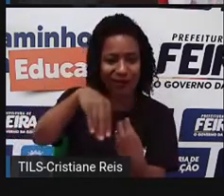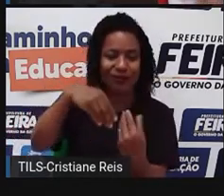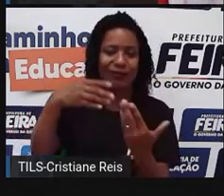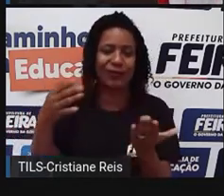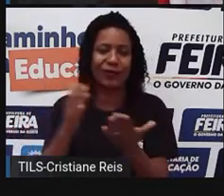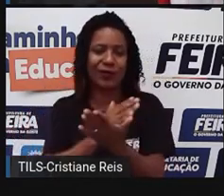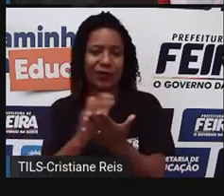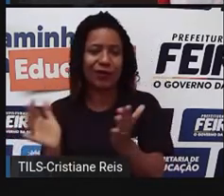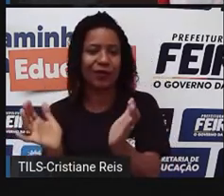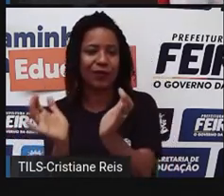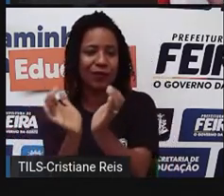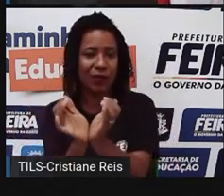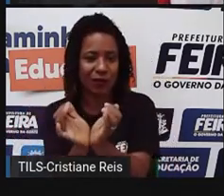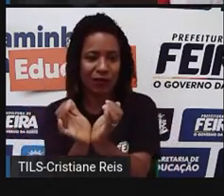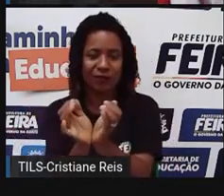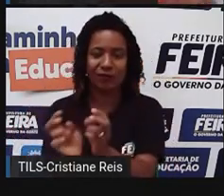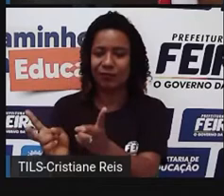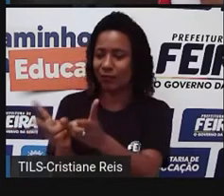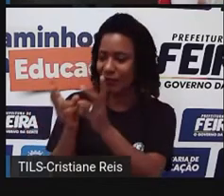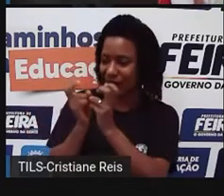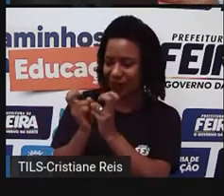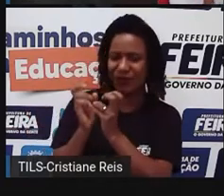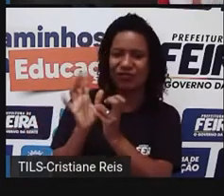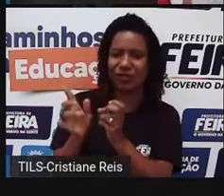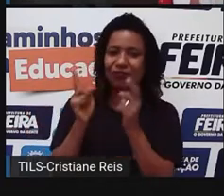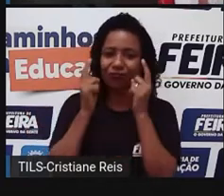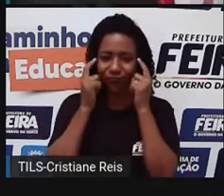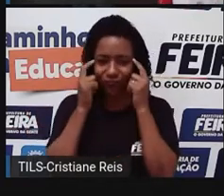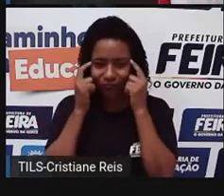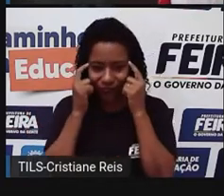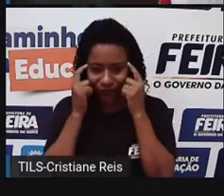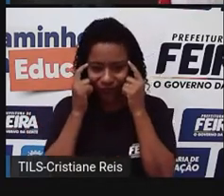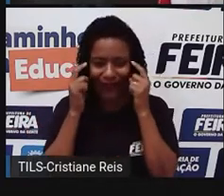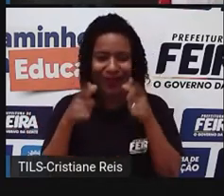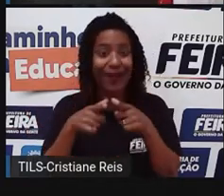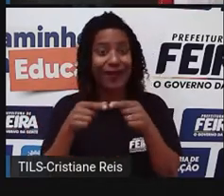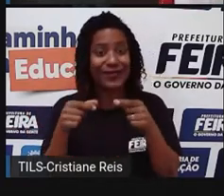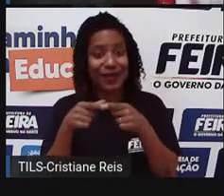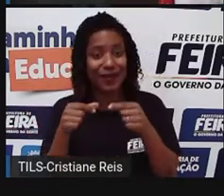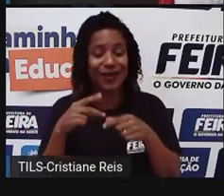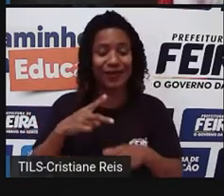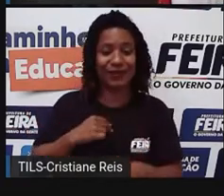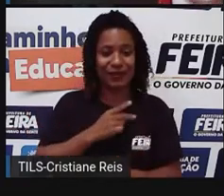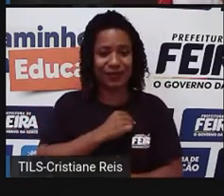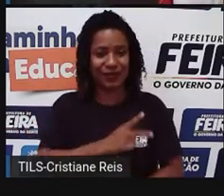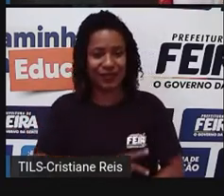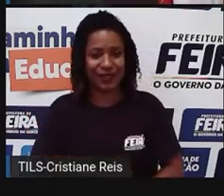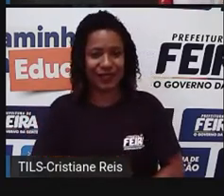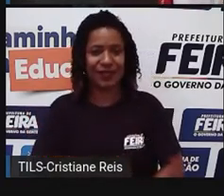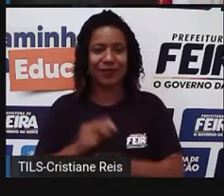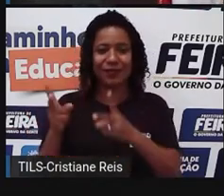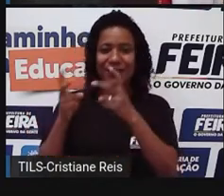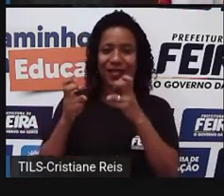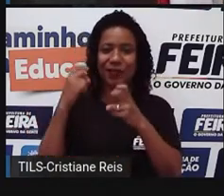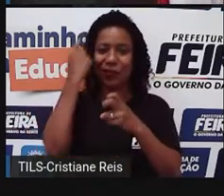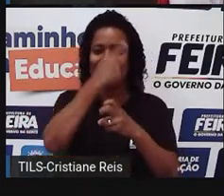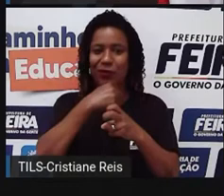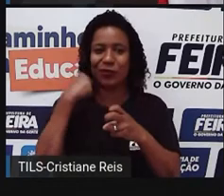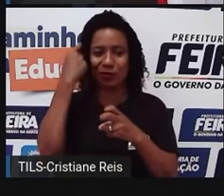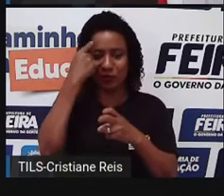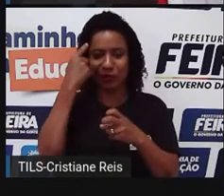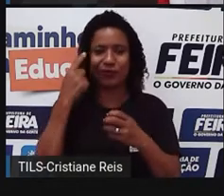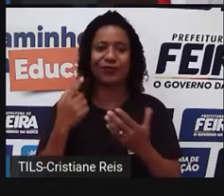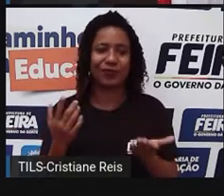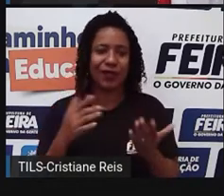dos chineses, que você olha assim, e a gente já tem, né, uma noção de onde é esse povo só olhando para eles. Mas a grande